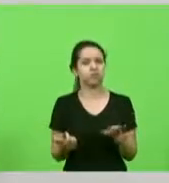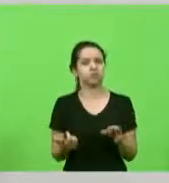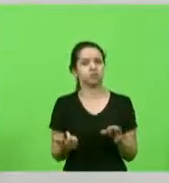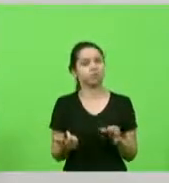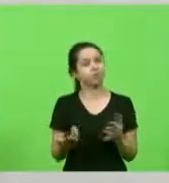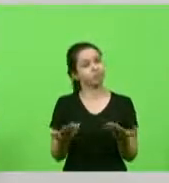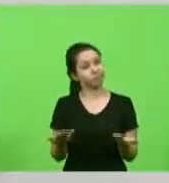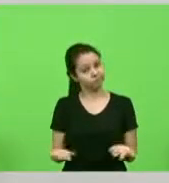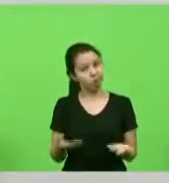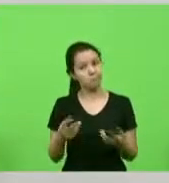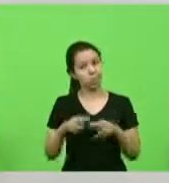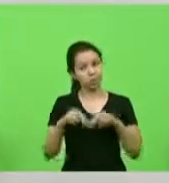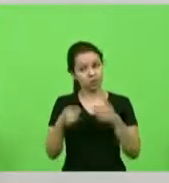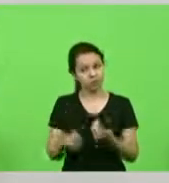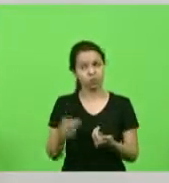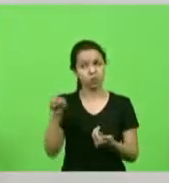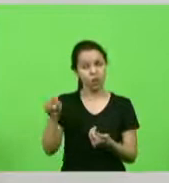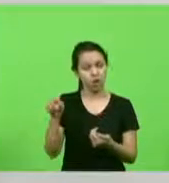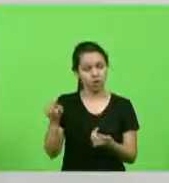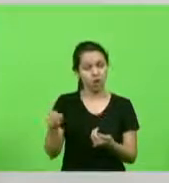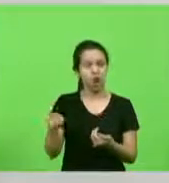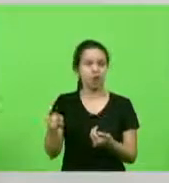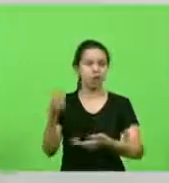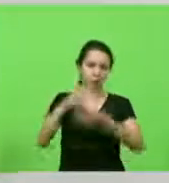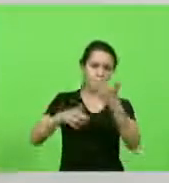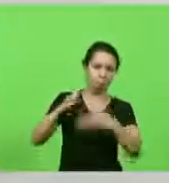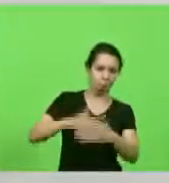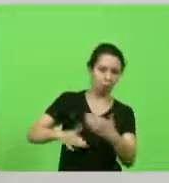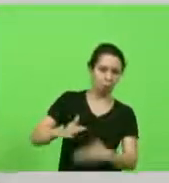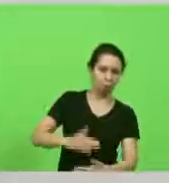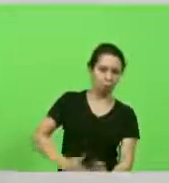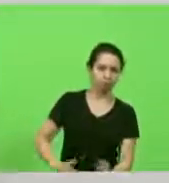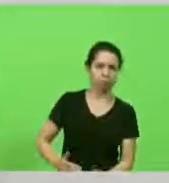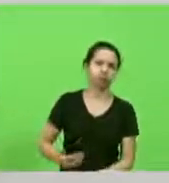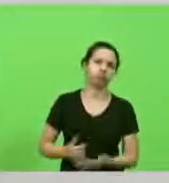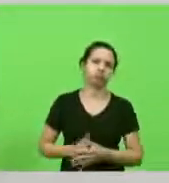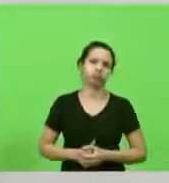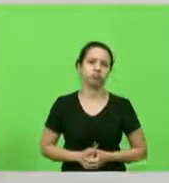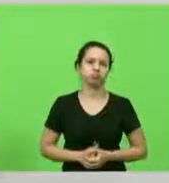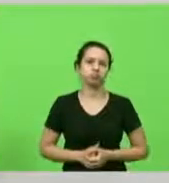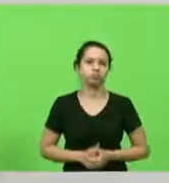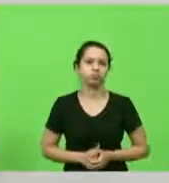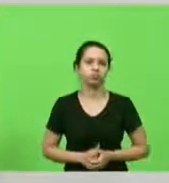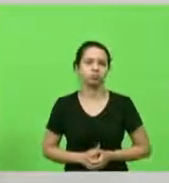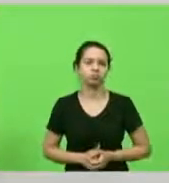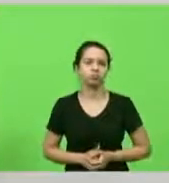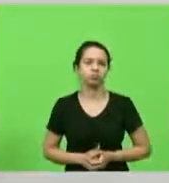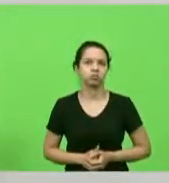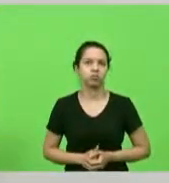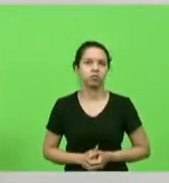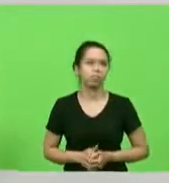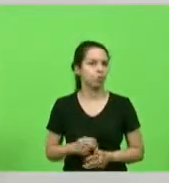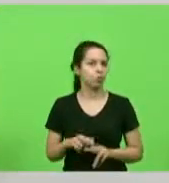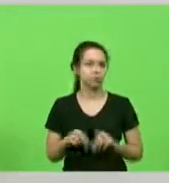isso que está caindo é por isso que está caindo é só por isso